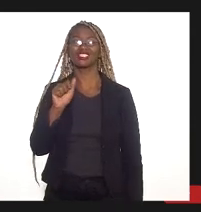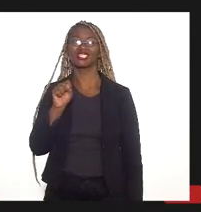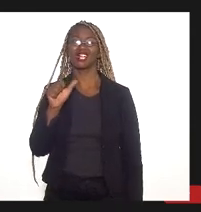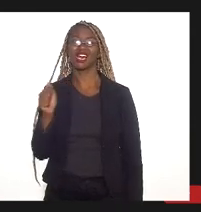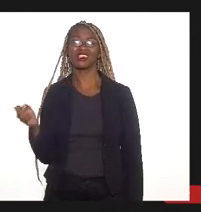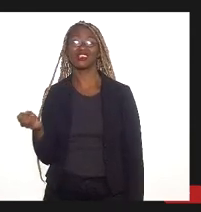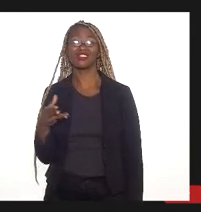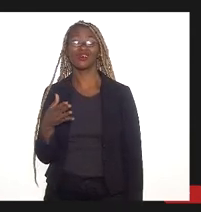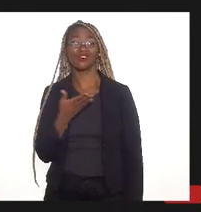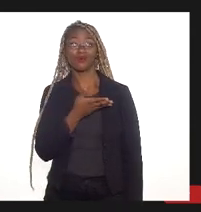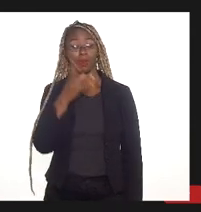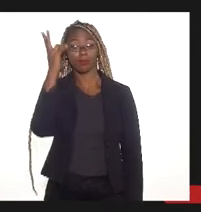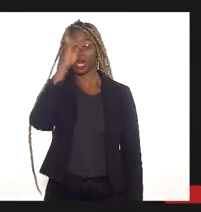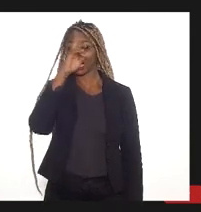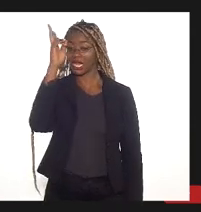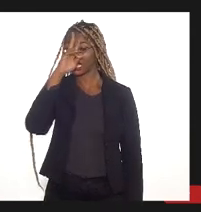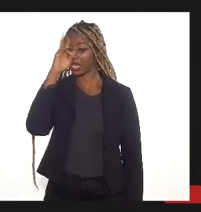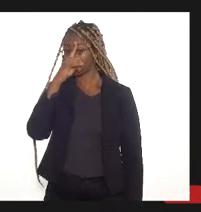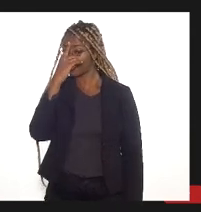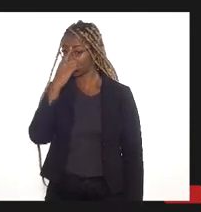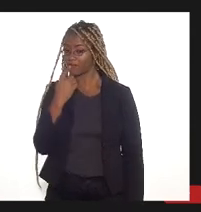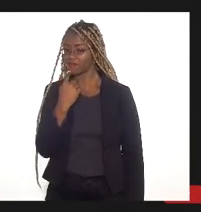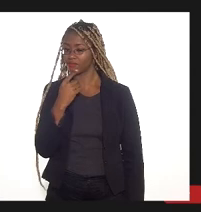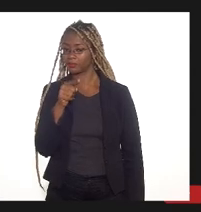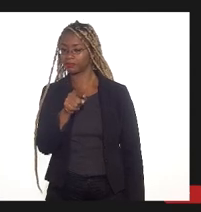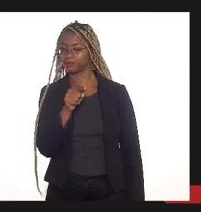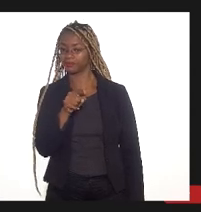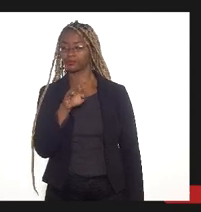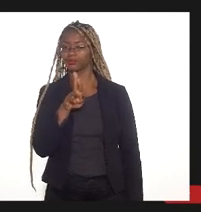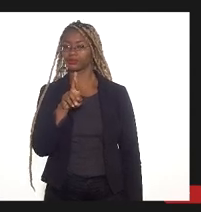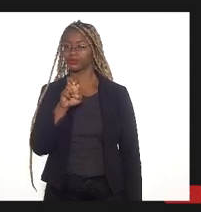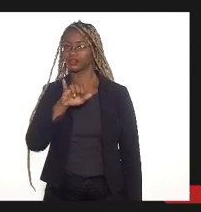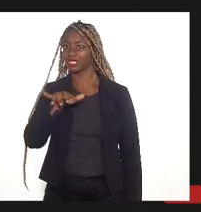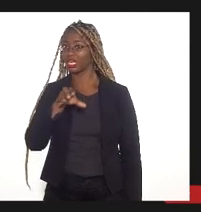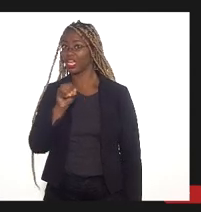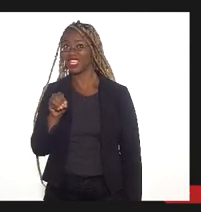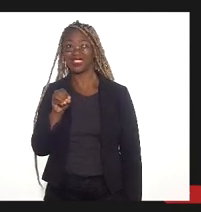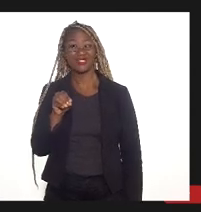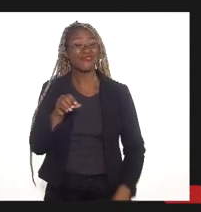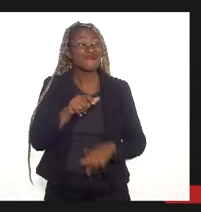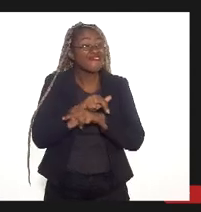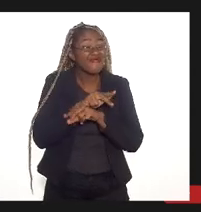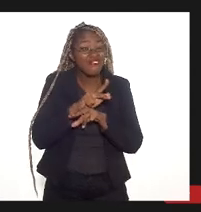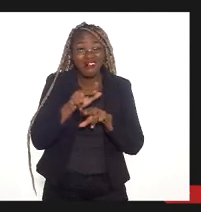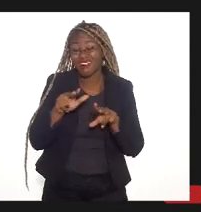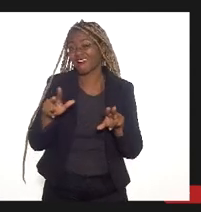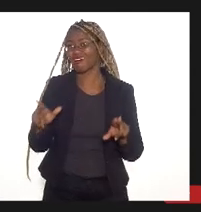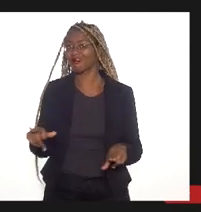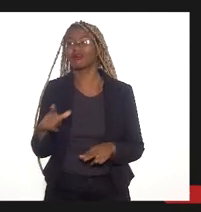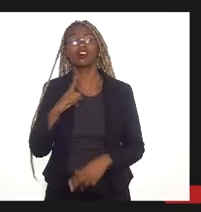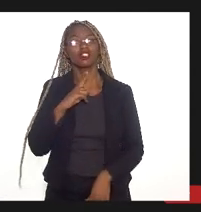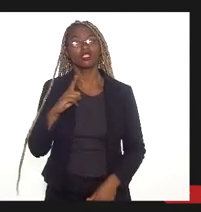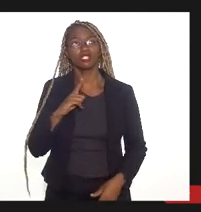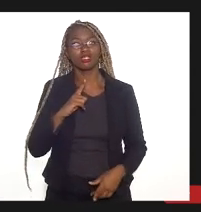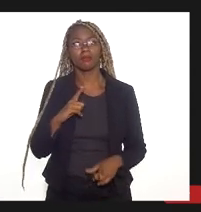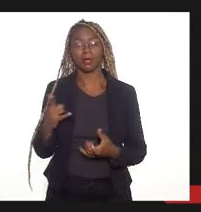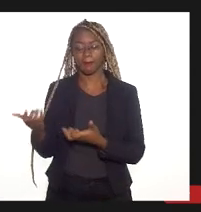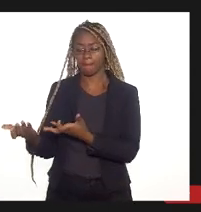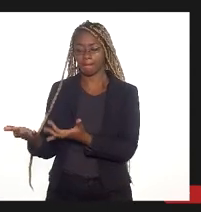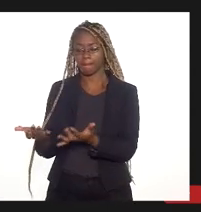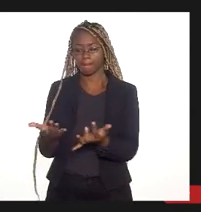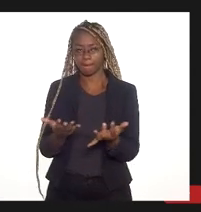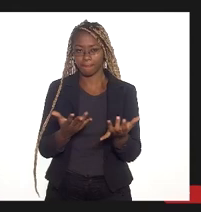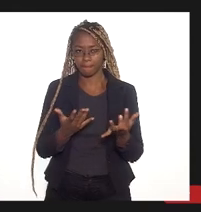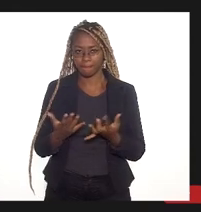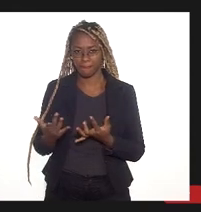Lembremos, olhem a imagem de brejo, nós temos várias áreas de brejo, pantanosas, nós temos também resquícios de mata atlântica nessa